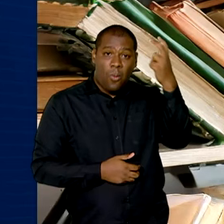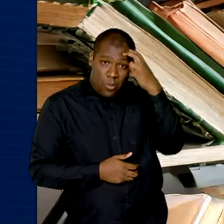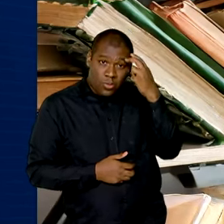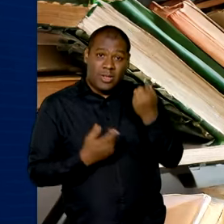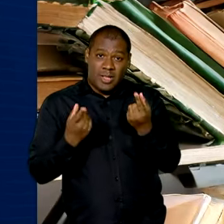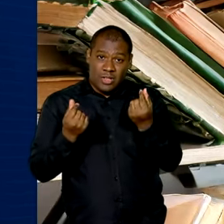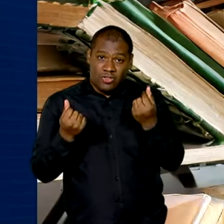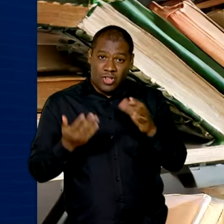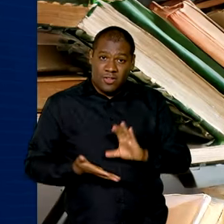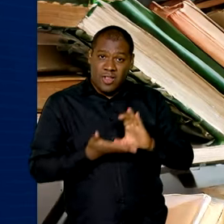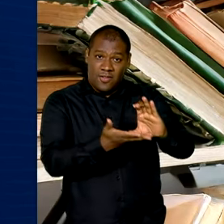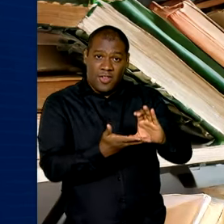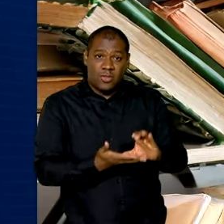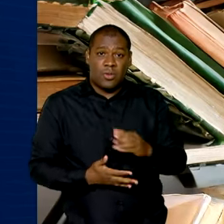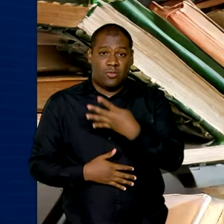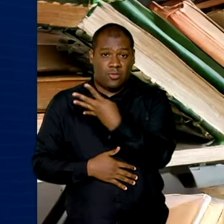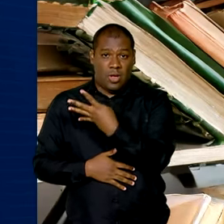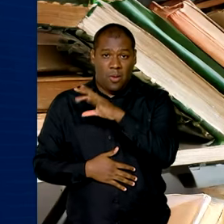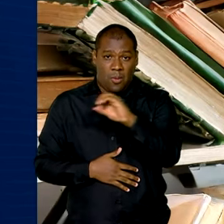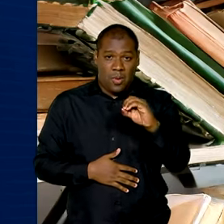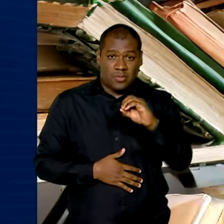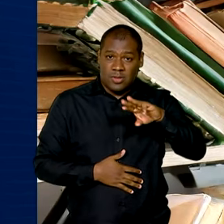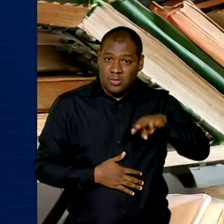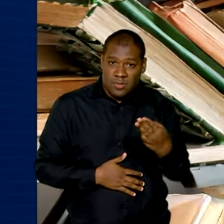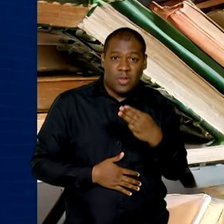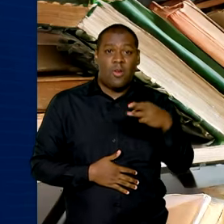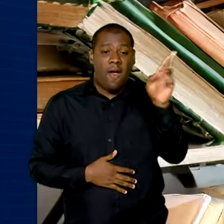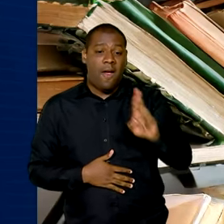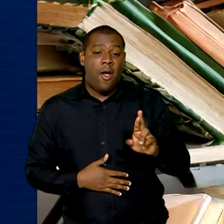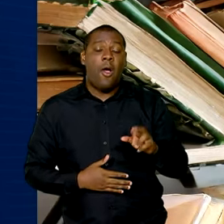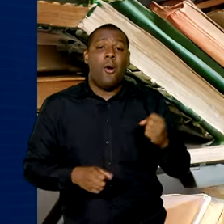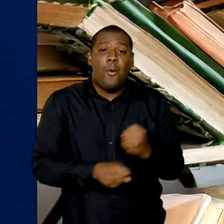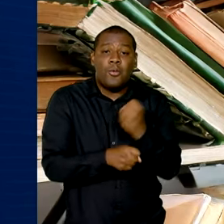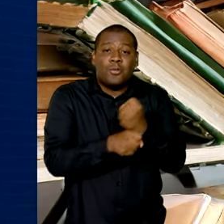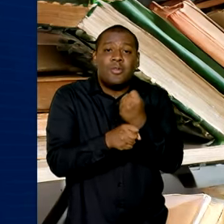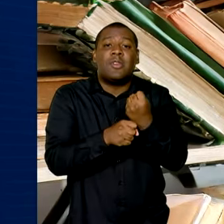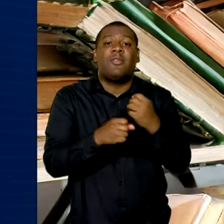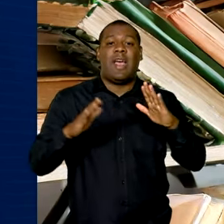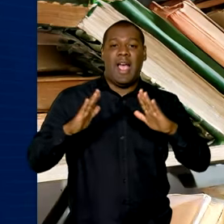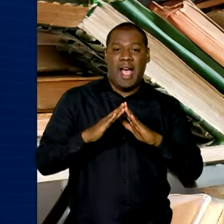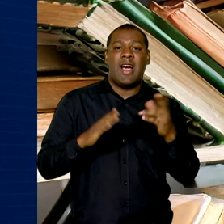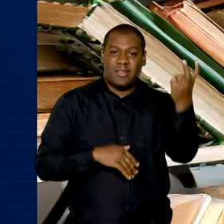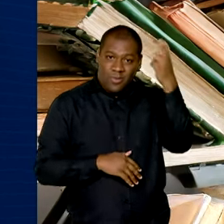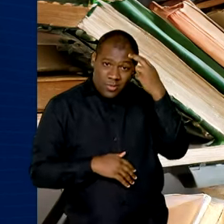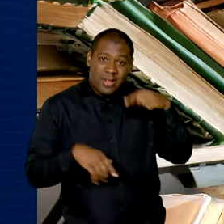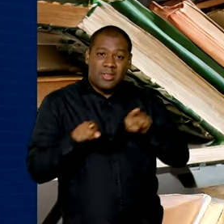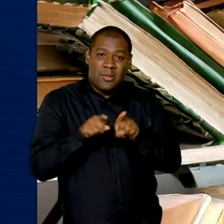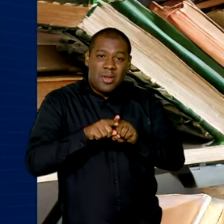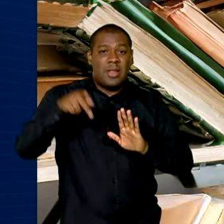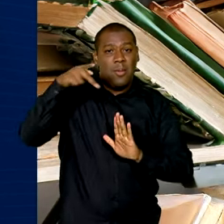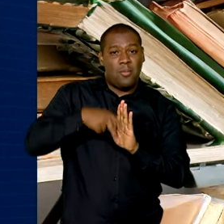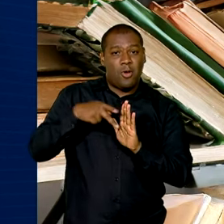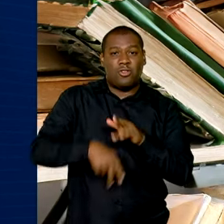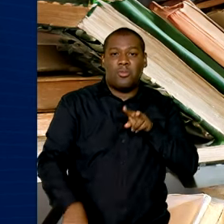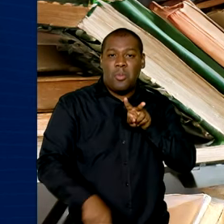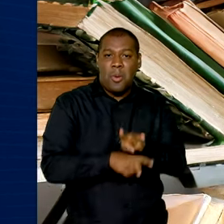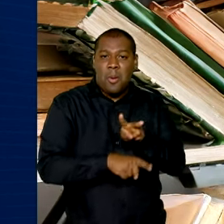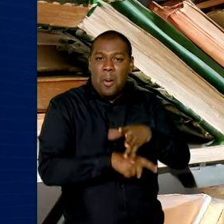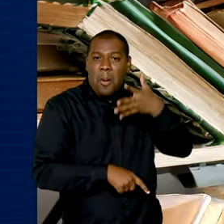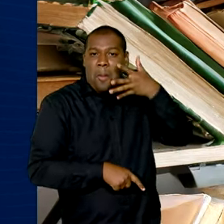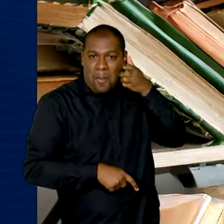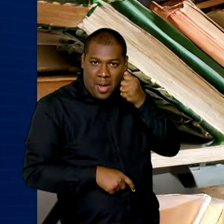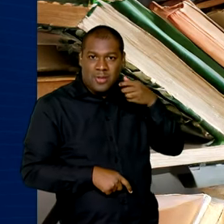serão investidos 400 milhões de reais na construção de centros culturais e em projetos de preservação do patrimônio